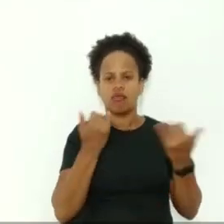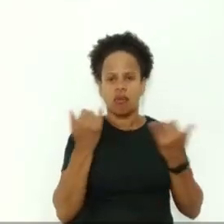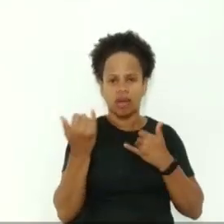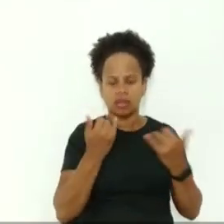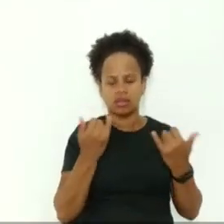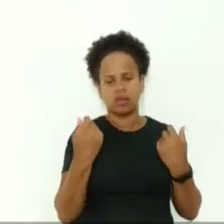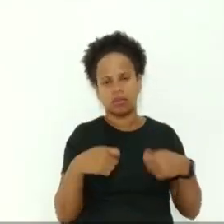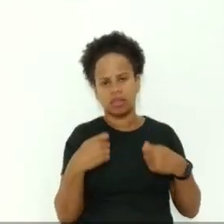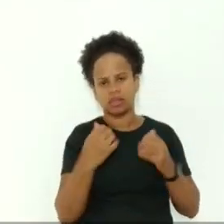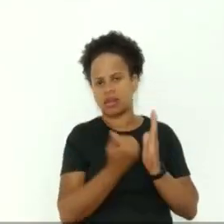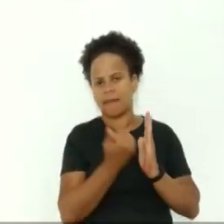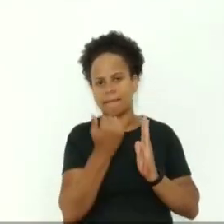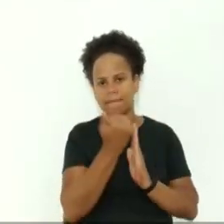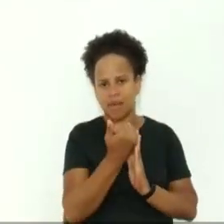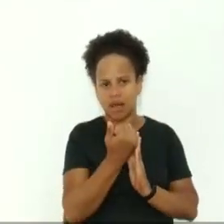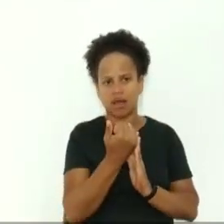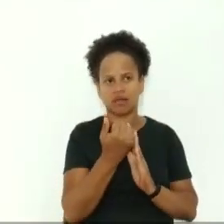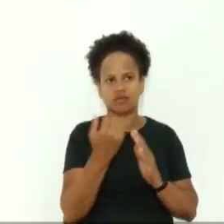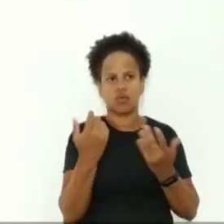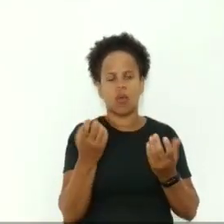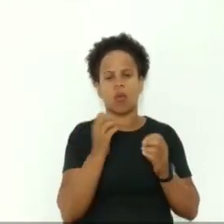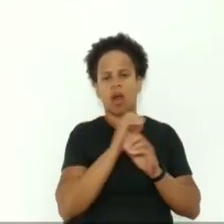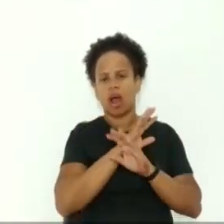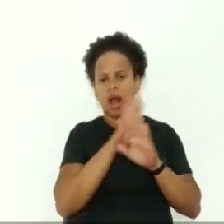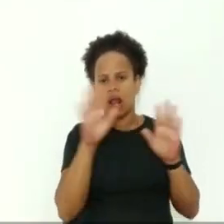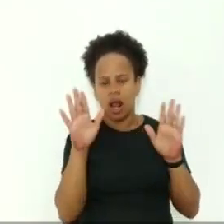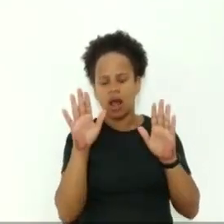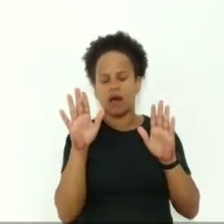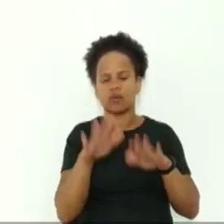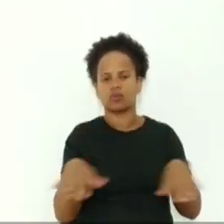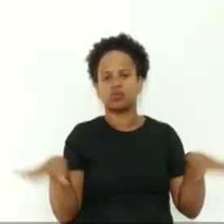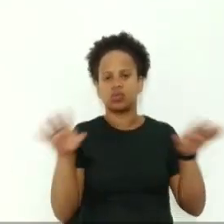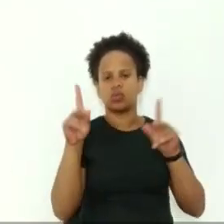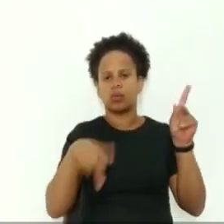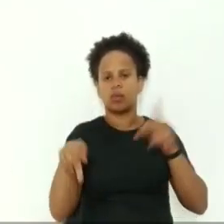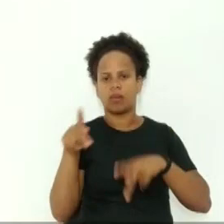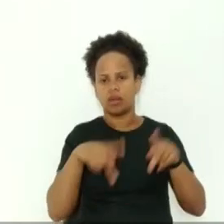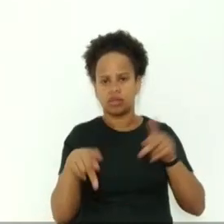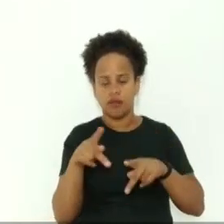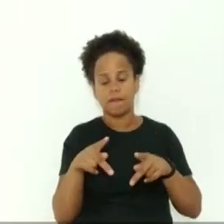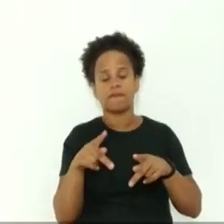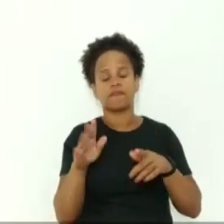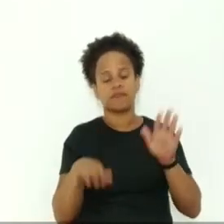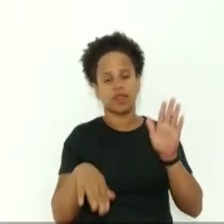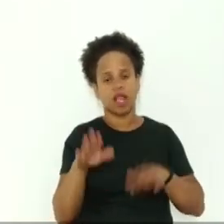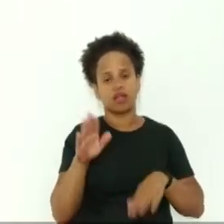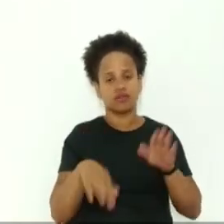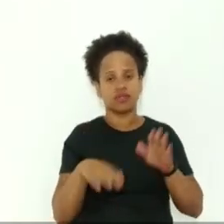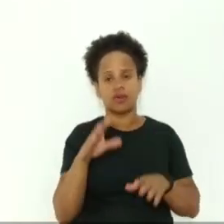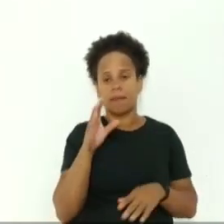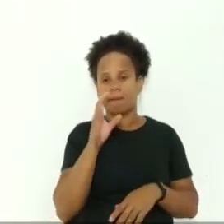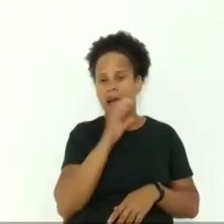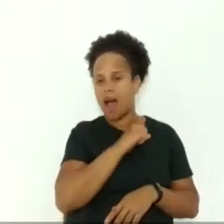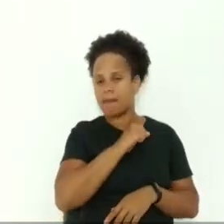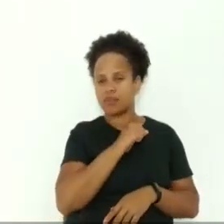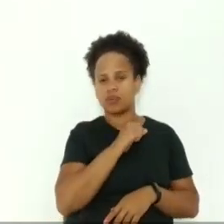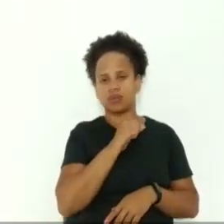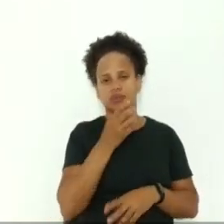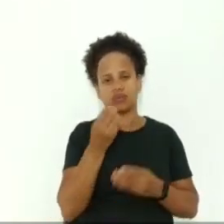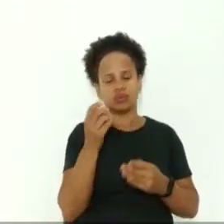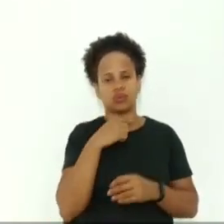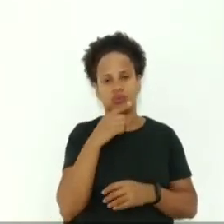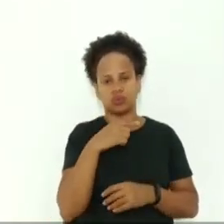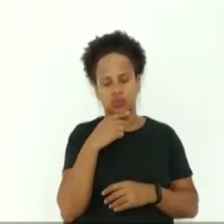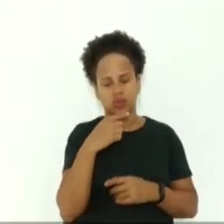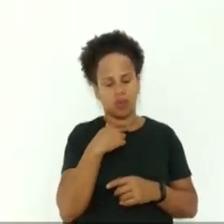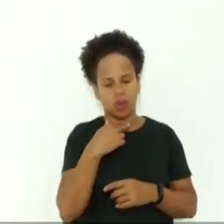transparência para a população que a gente às vezes tem que não pode ser tão rápido e a gente precisa analisar com